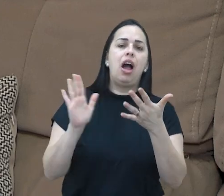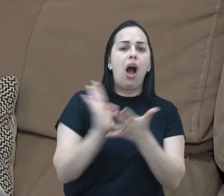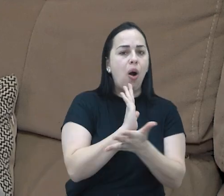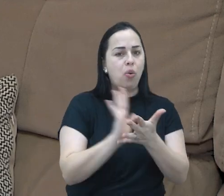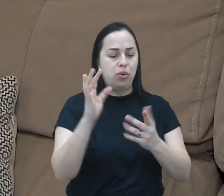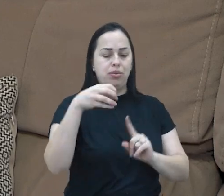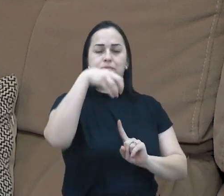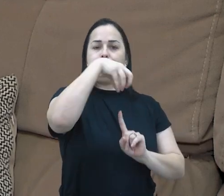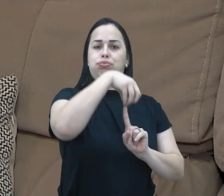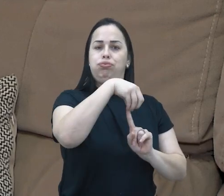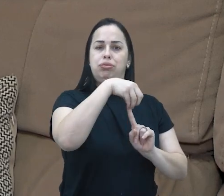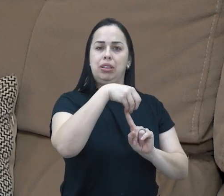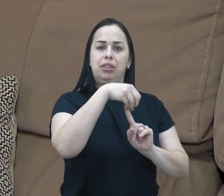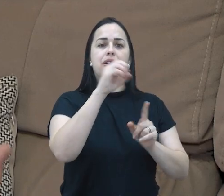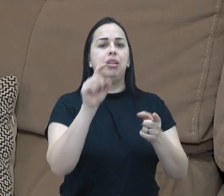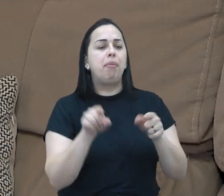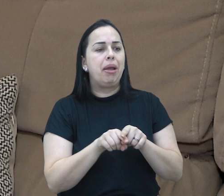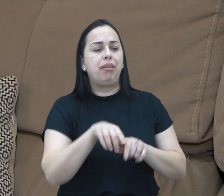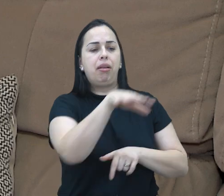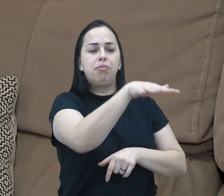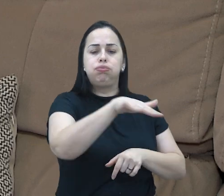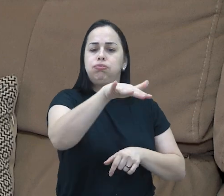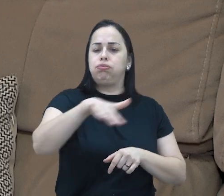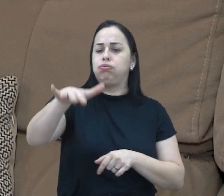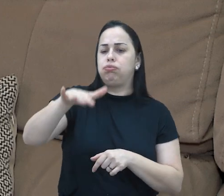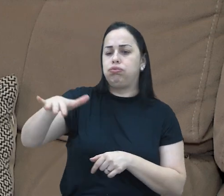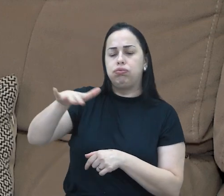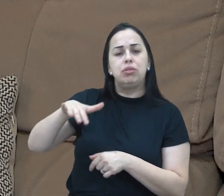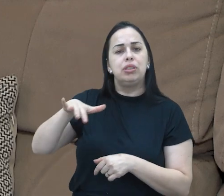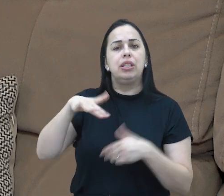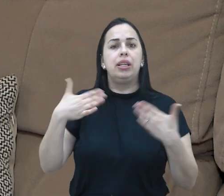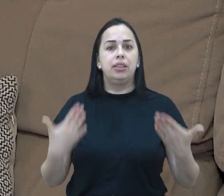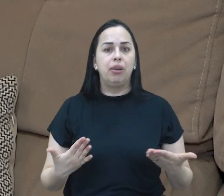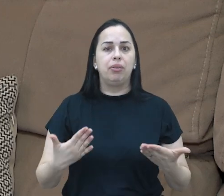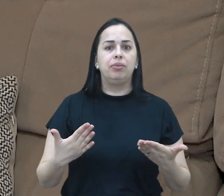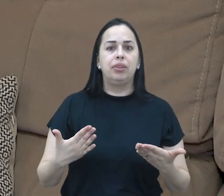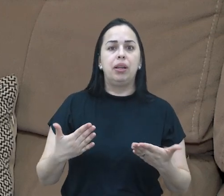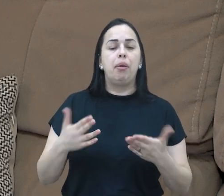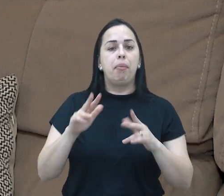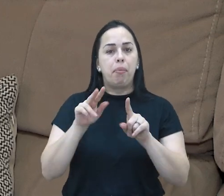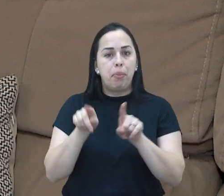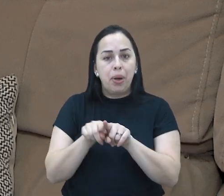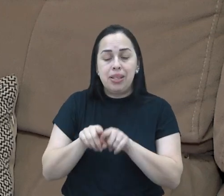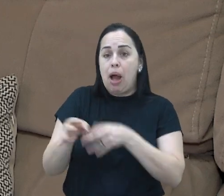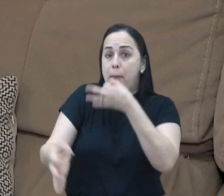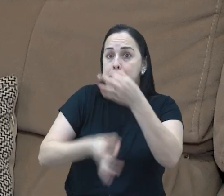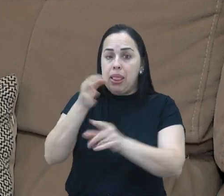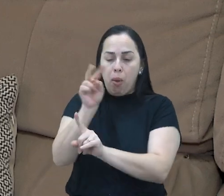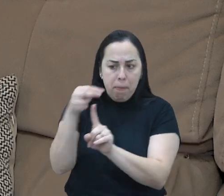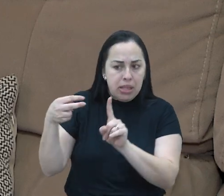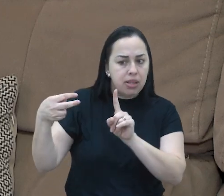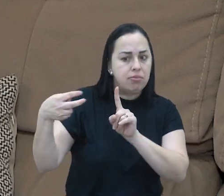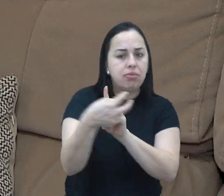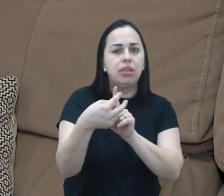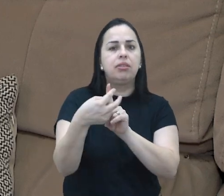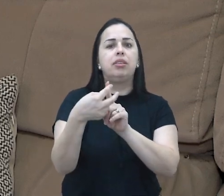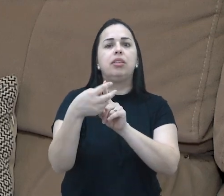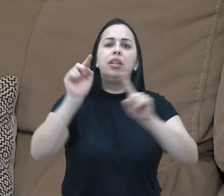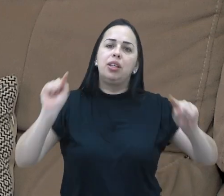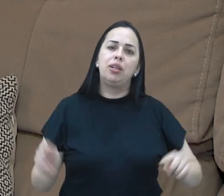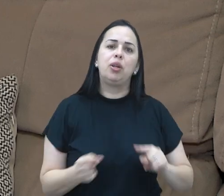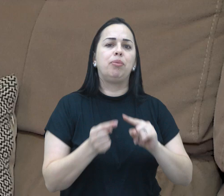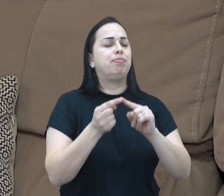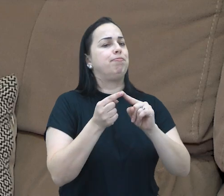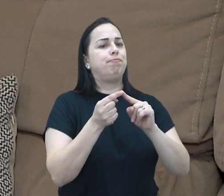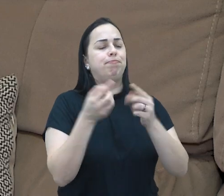ônibus, jovens que estão em todas as áreas da sociedade, jovens que estão no esporte. Então, essa perspectiva do jovem está